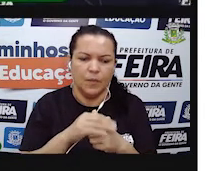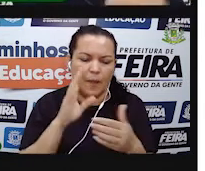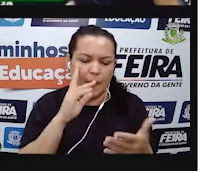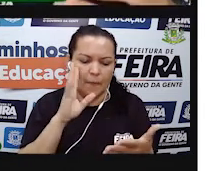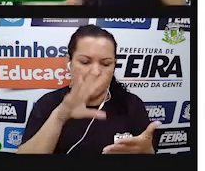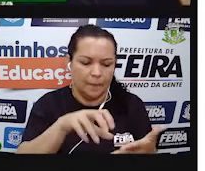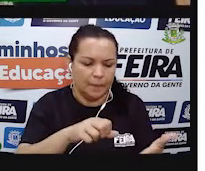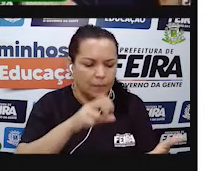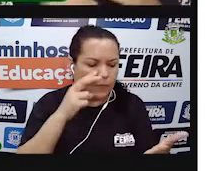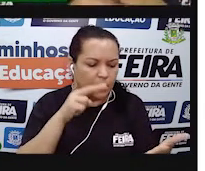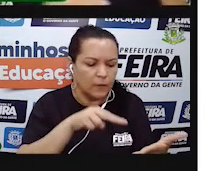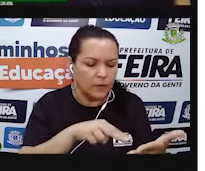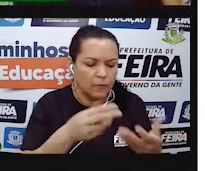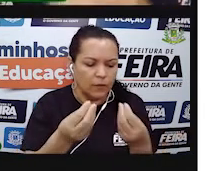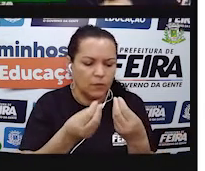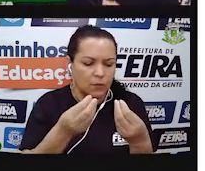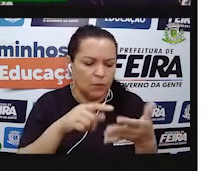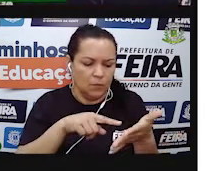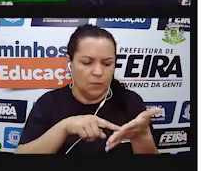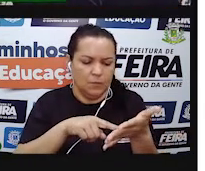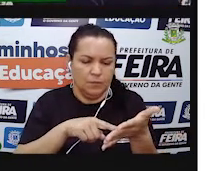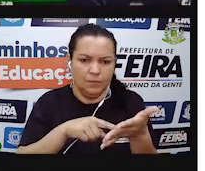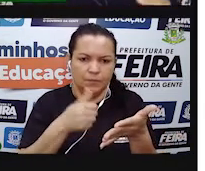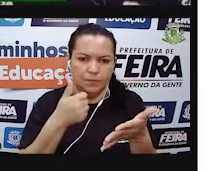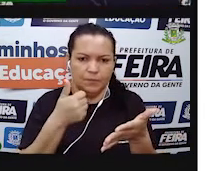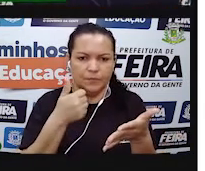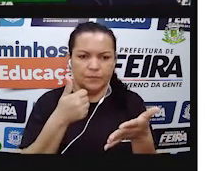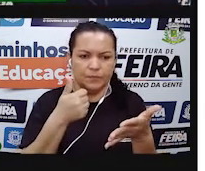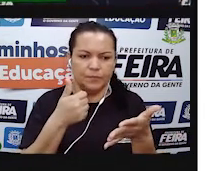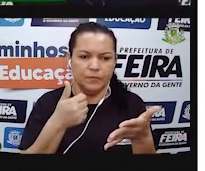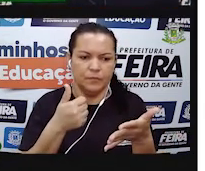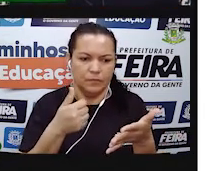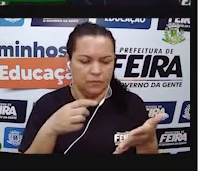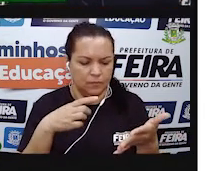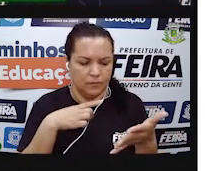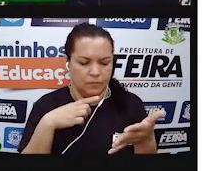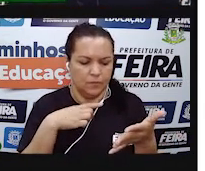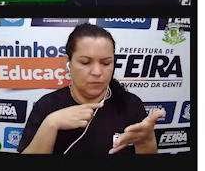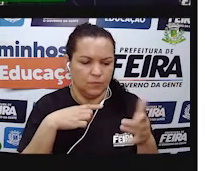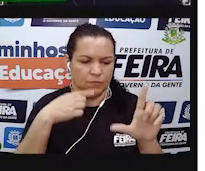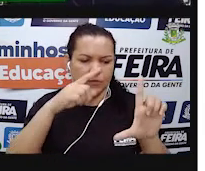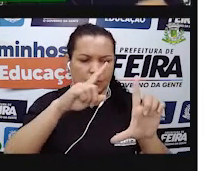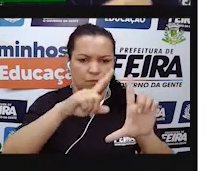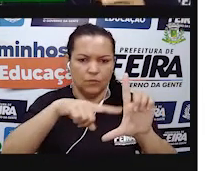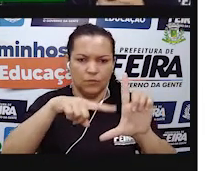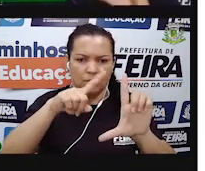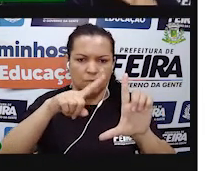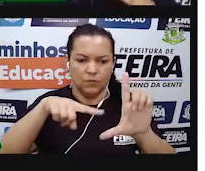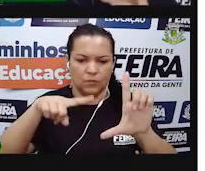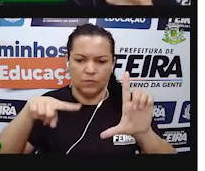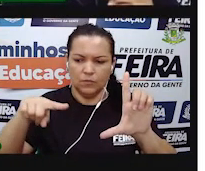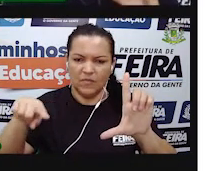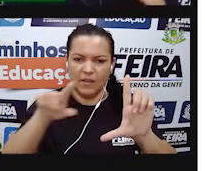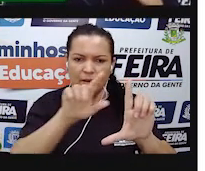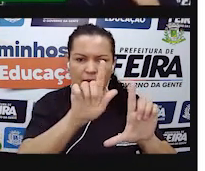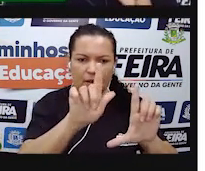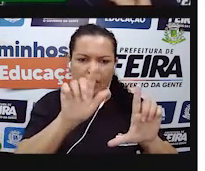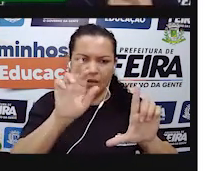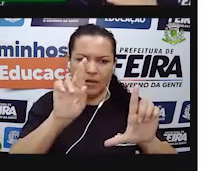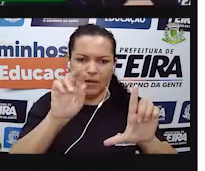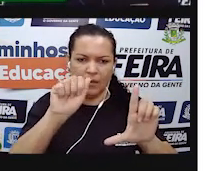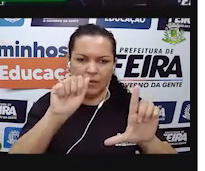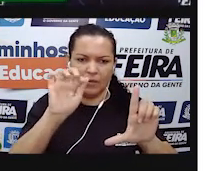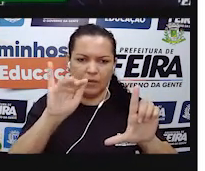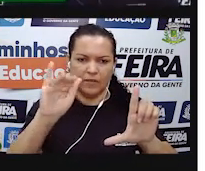ano que a gente está. Mas, é questão de pegar e olhar para ver como é que está lá direitinho. Bom, então, nós temos aqui um